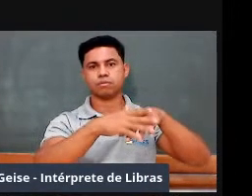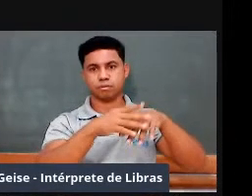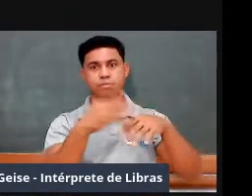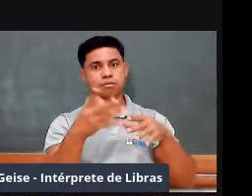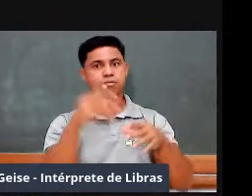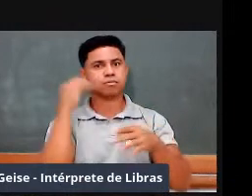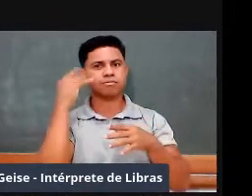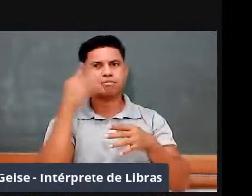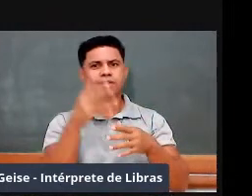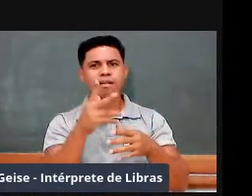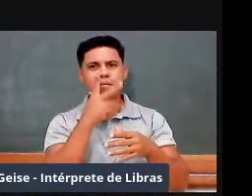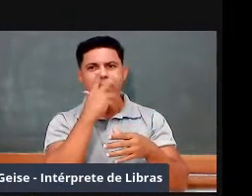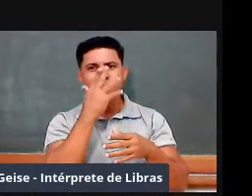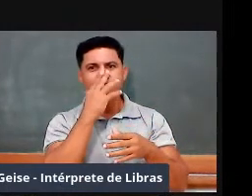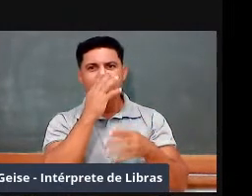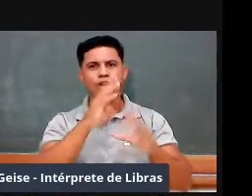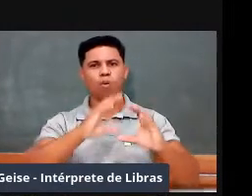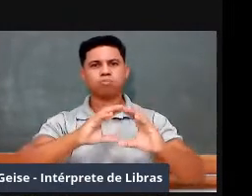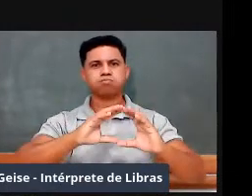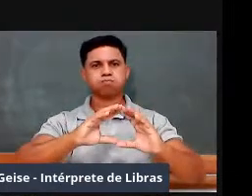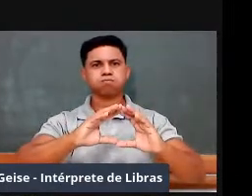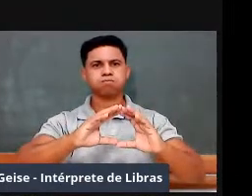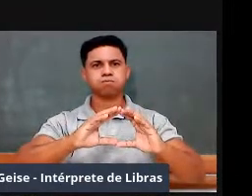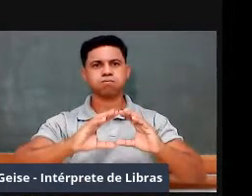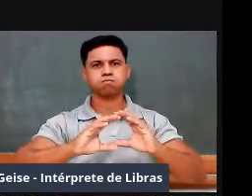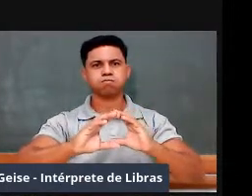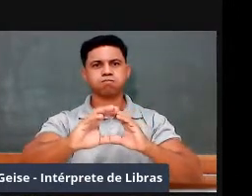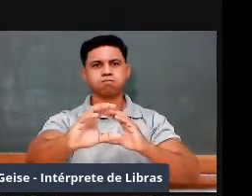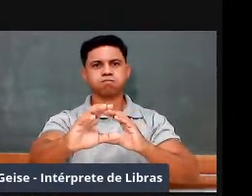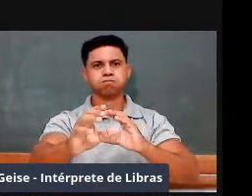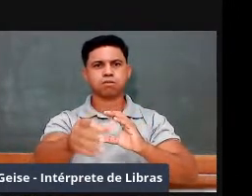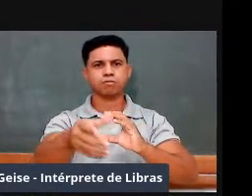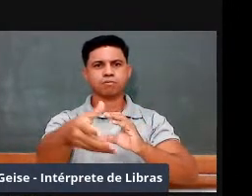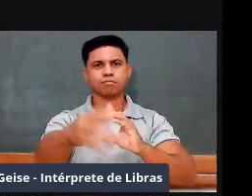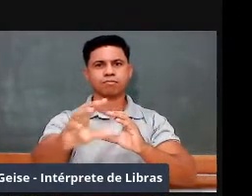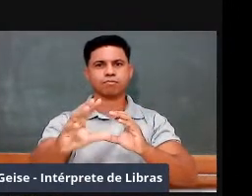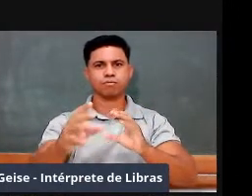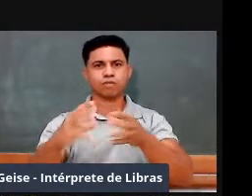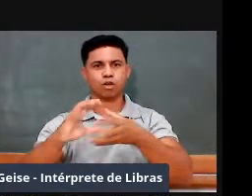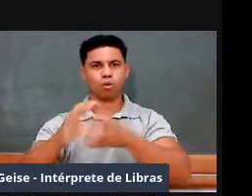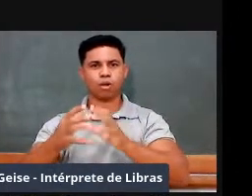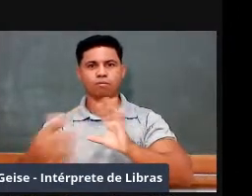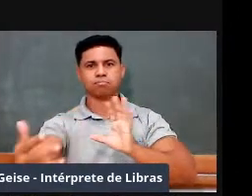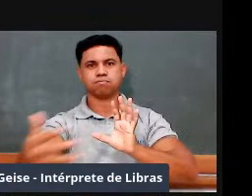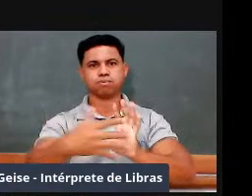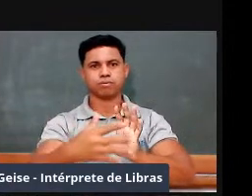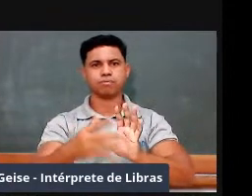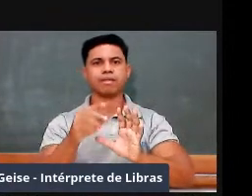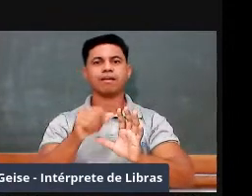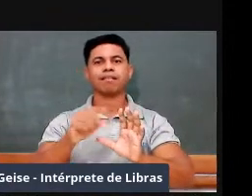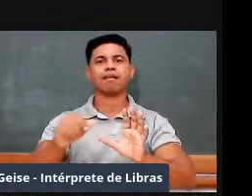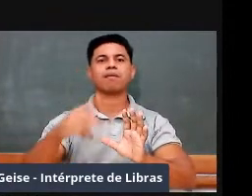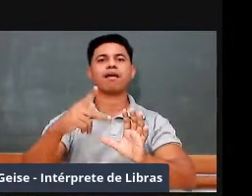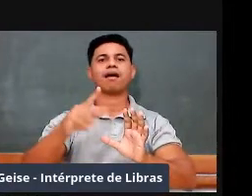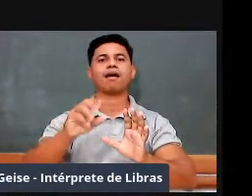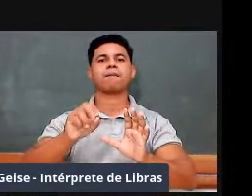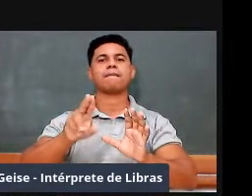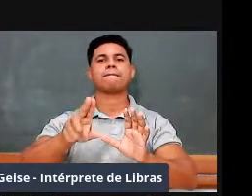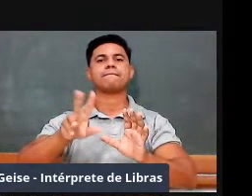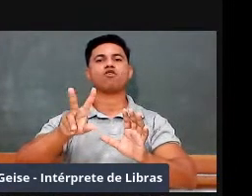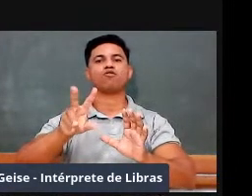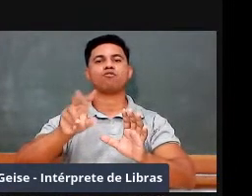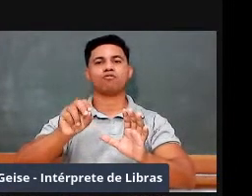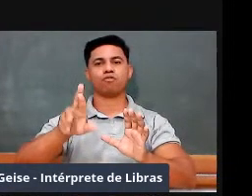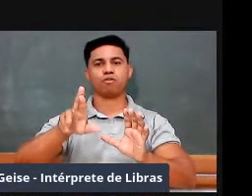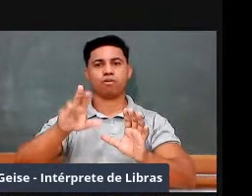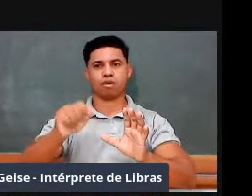o canhão à pólvora. Você olha aqui na parte inferior da figura e você observa aí a existência do